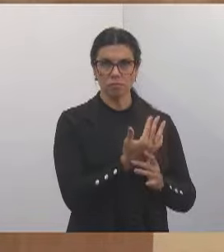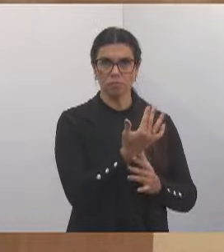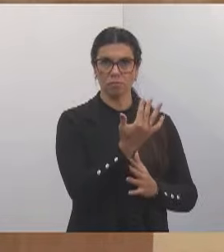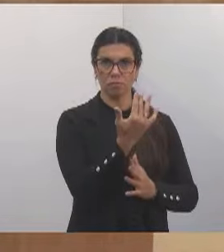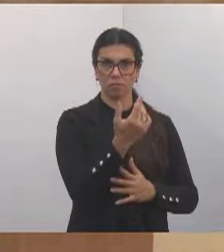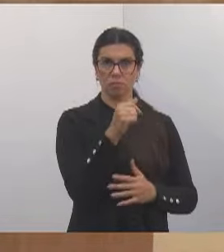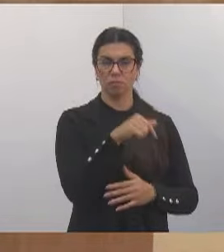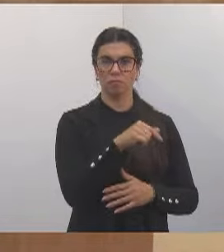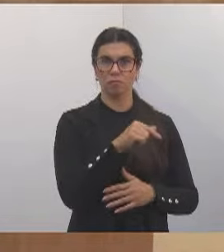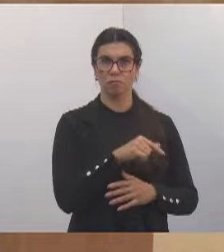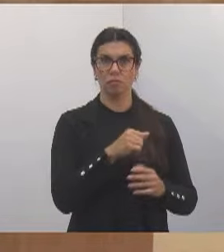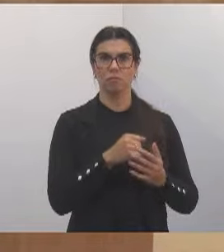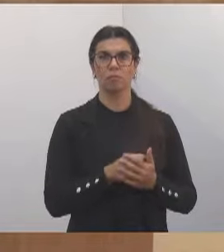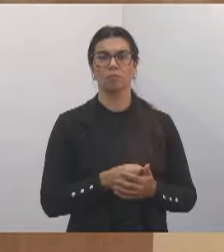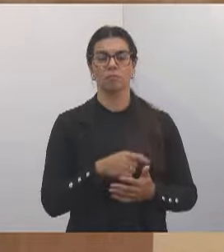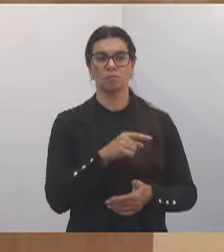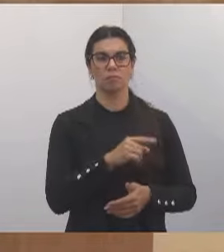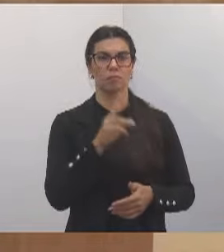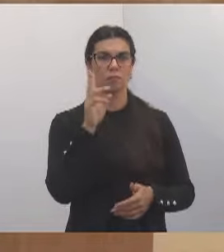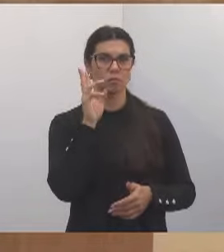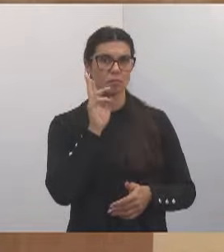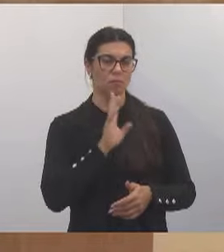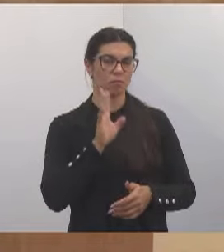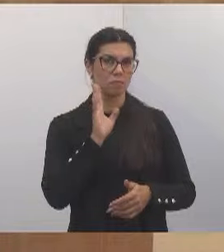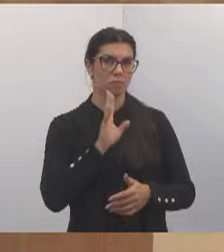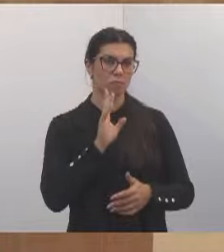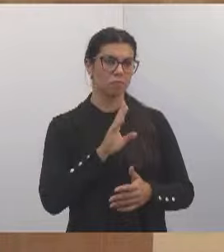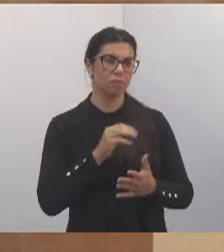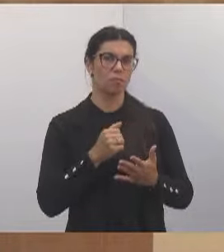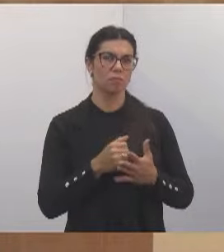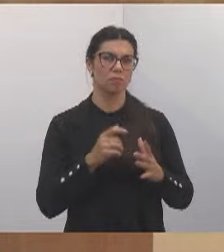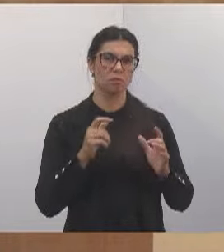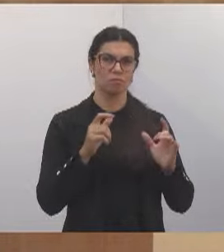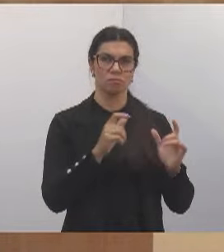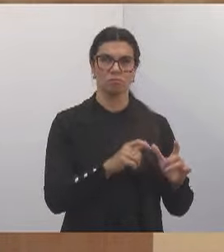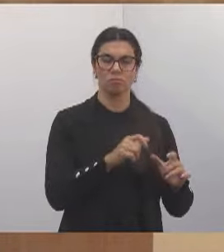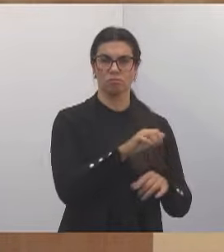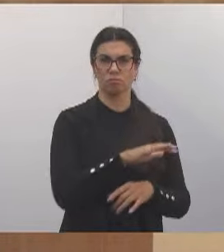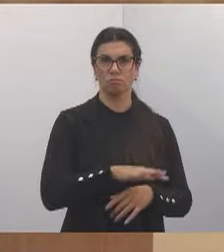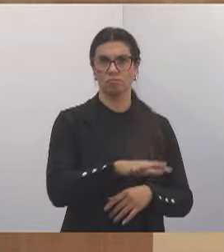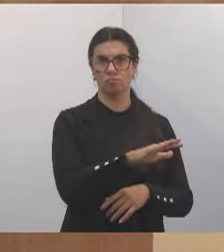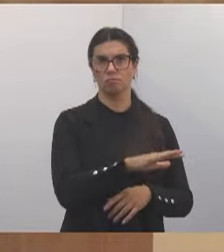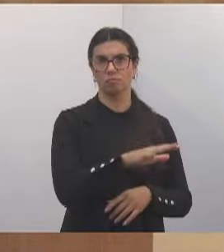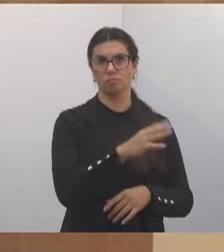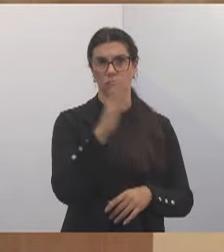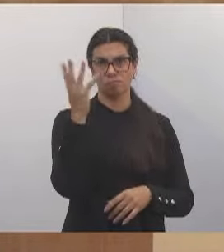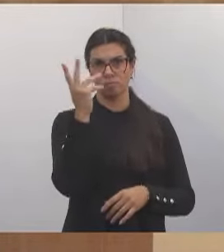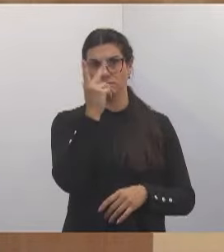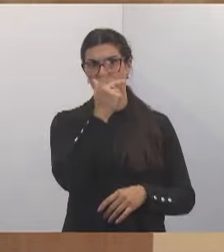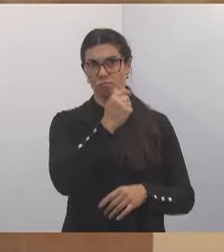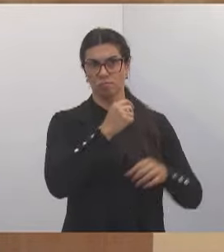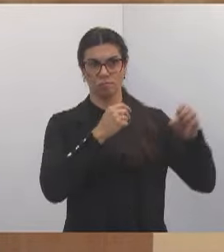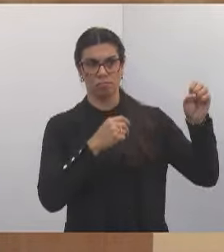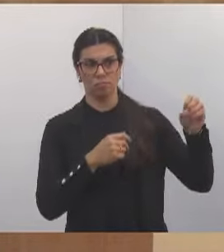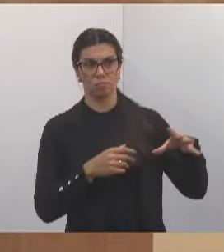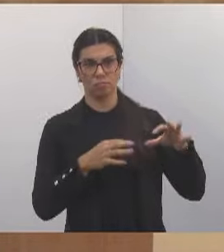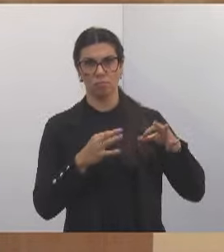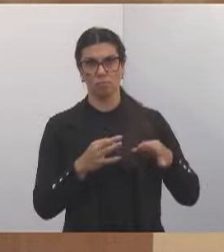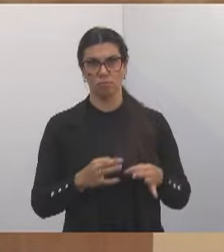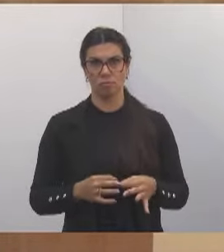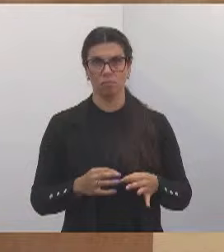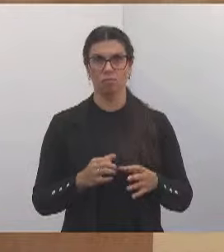já ultrapassam, que já possa ser feito um intertravado. Então vai ficar bem bonito ali, com iluminação, tudo certinho.